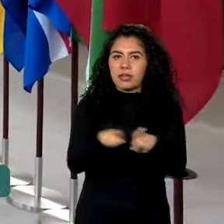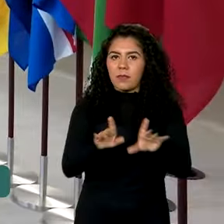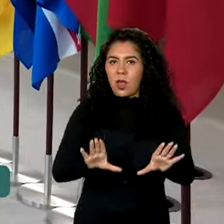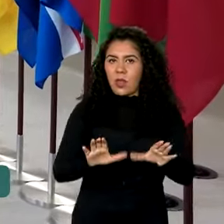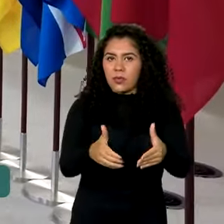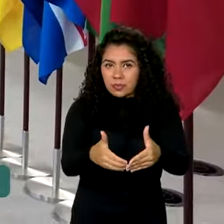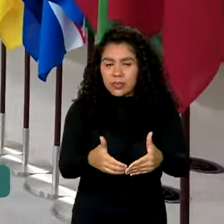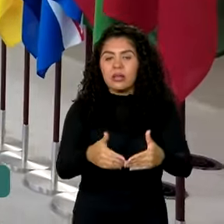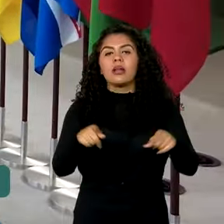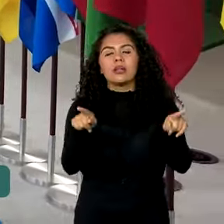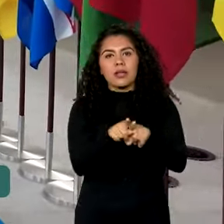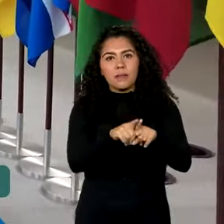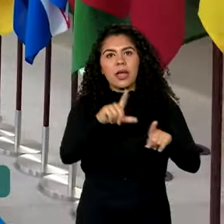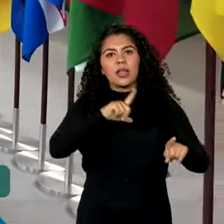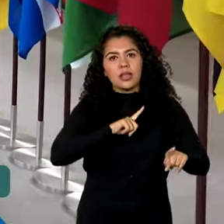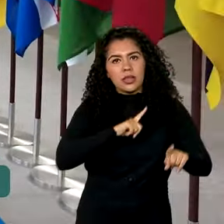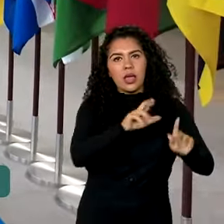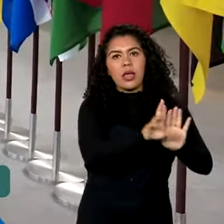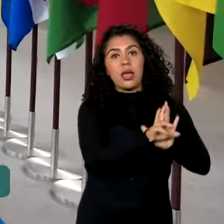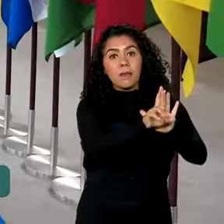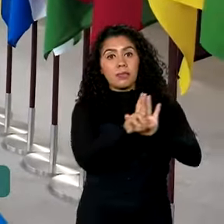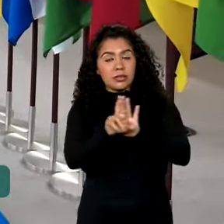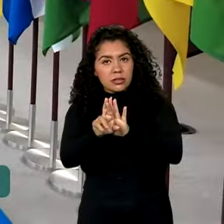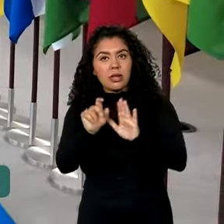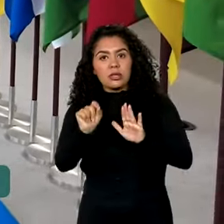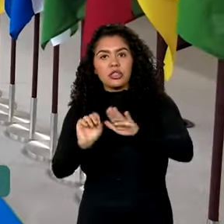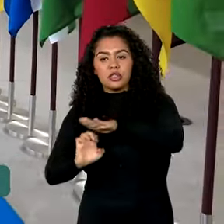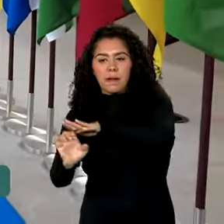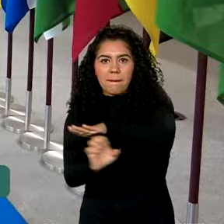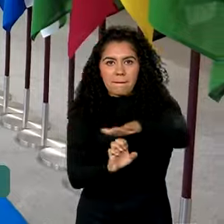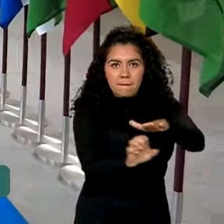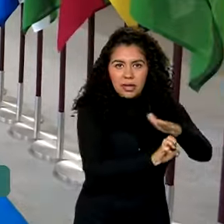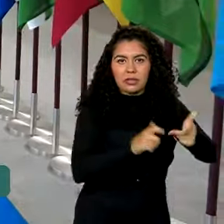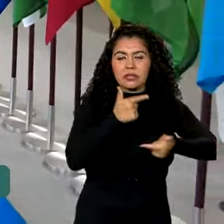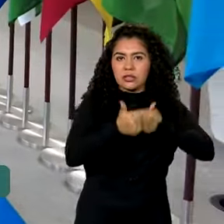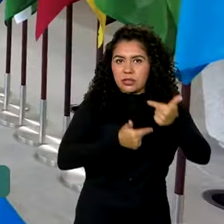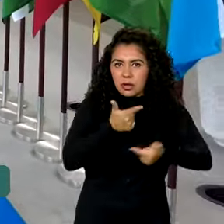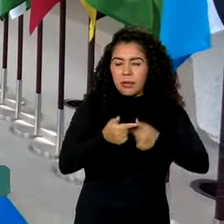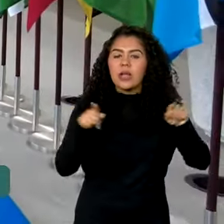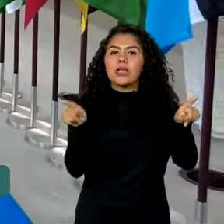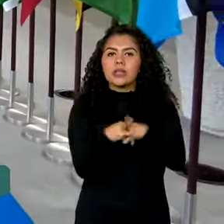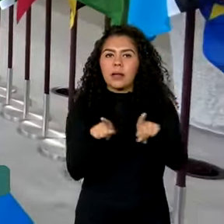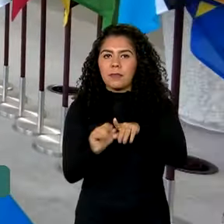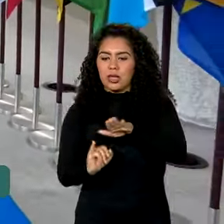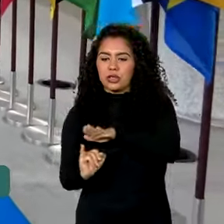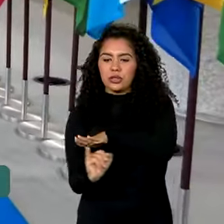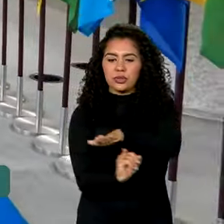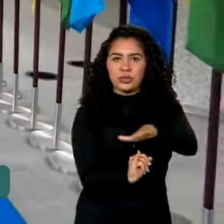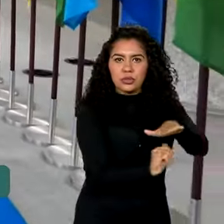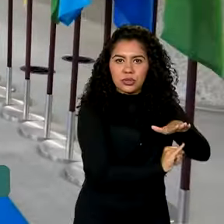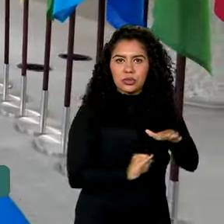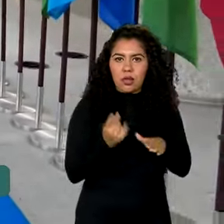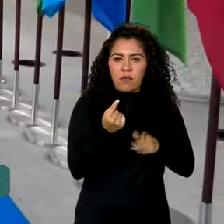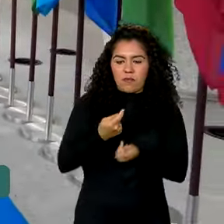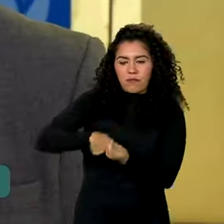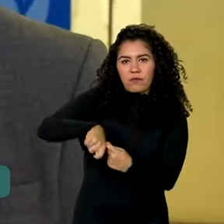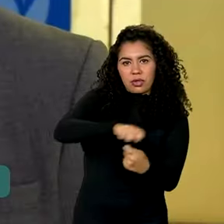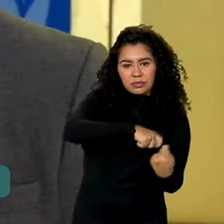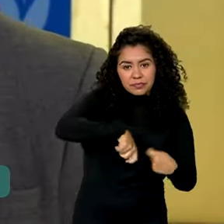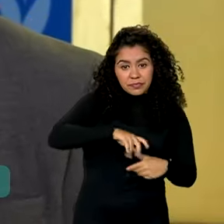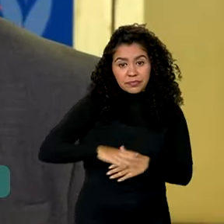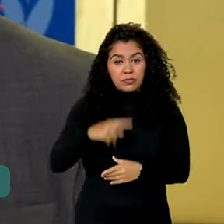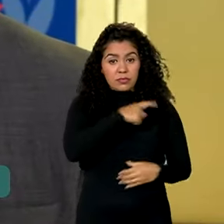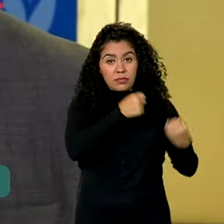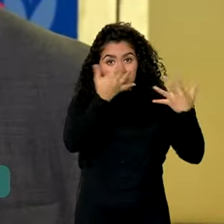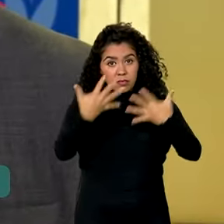incluindo organizações de trabalhadores e empregadores e também instituições financeiras. O